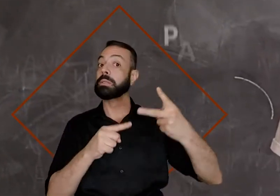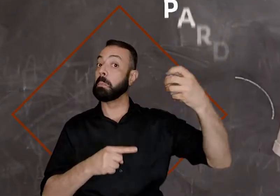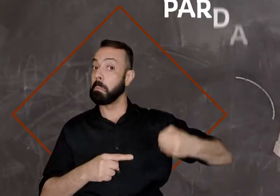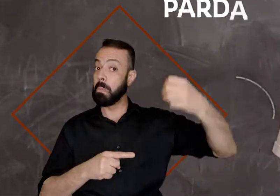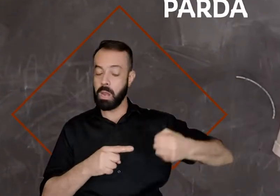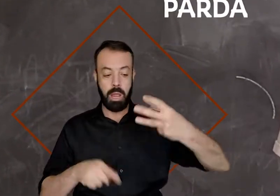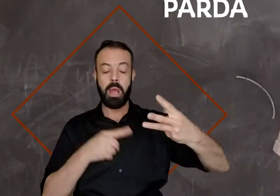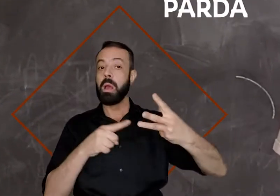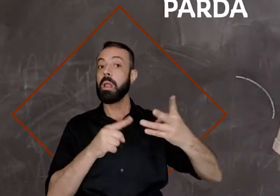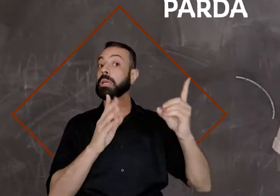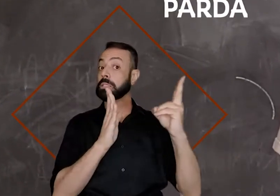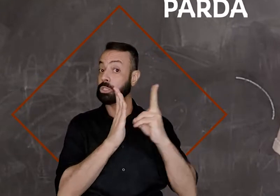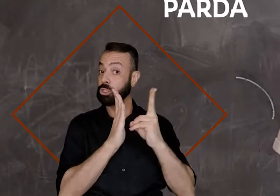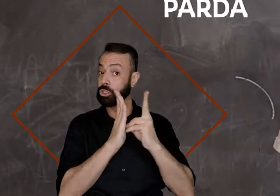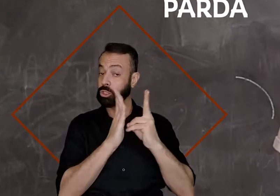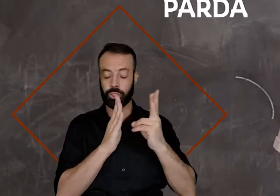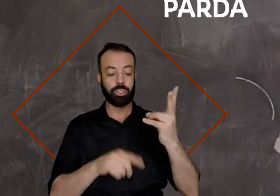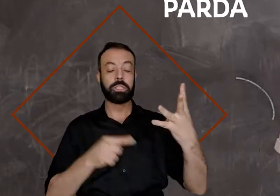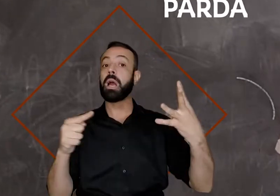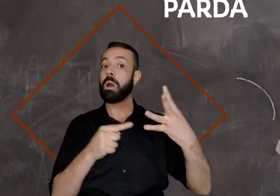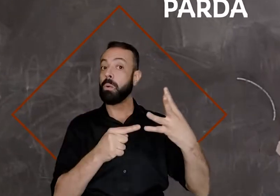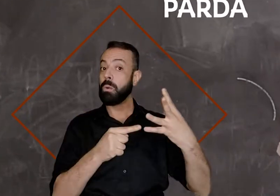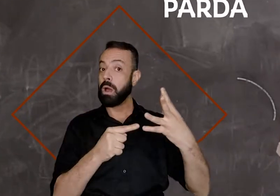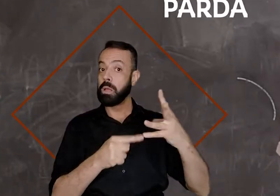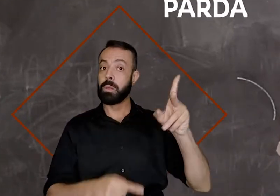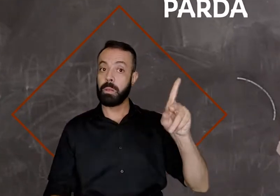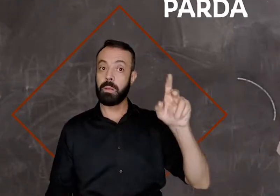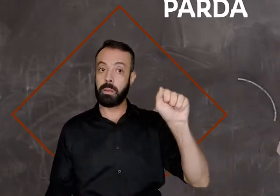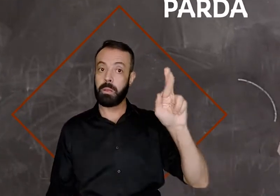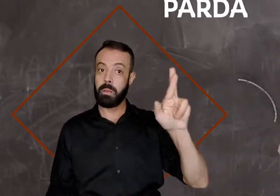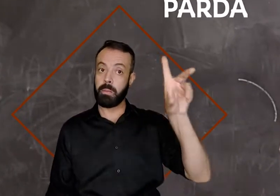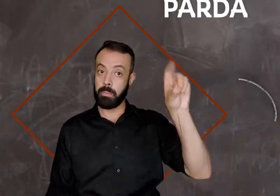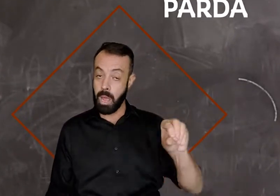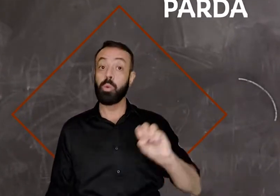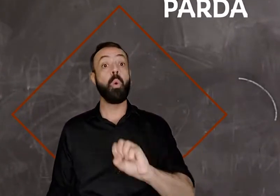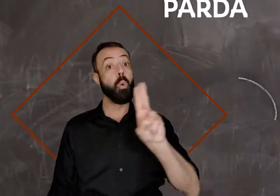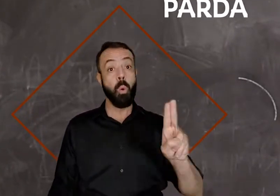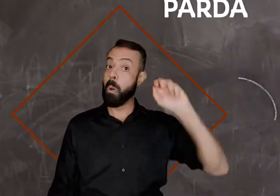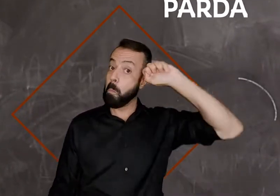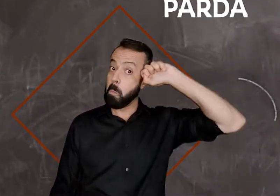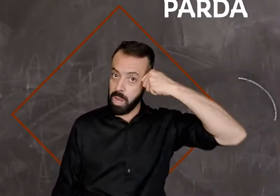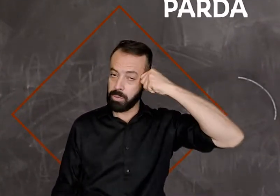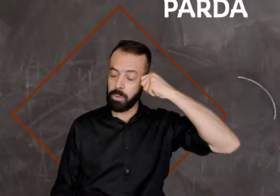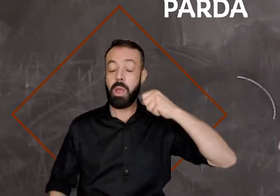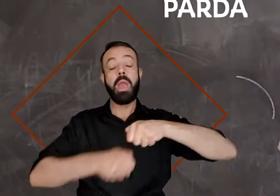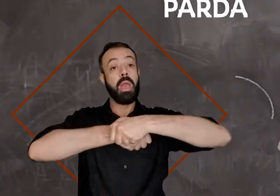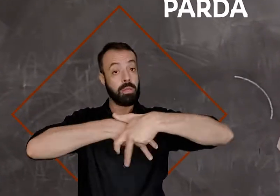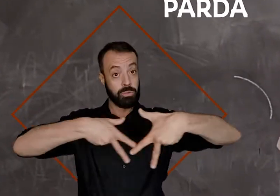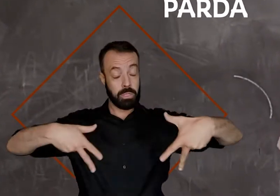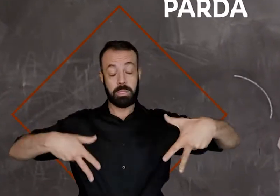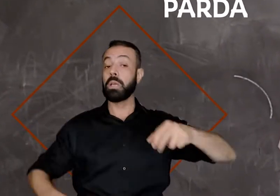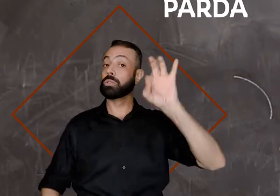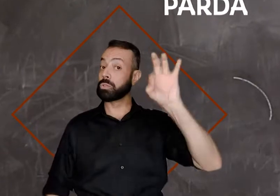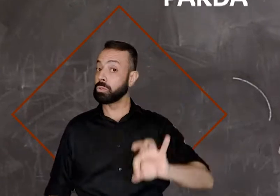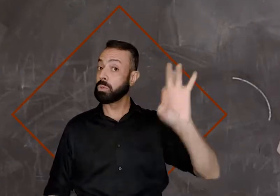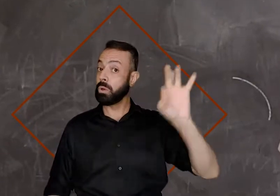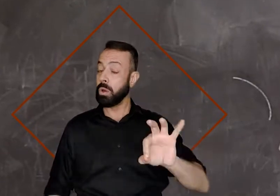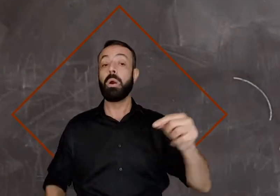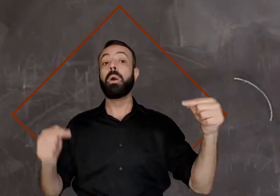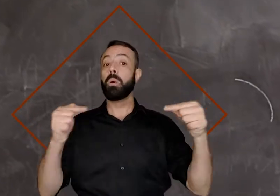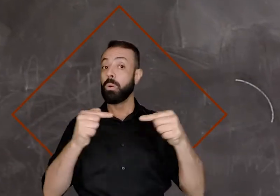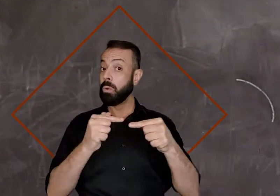preta ou parda. As cotas étnico-raciais são destinadas apenas às populações